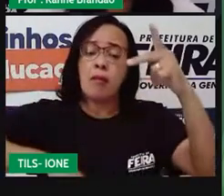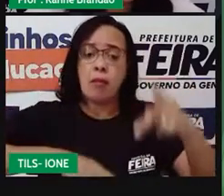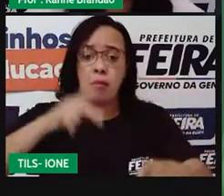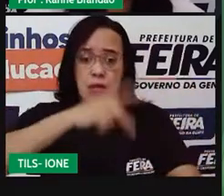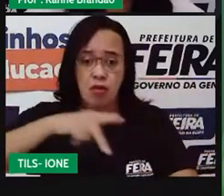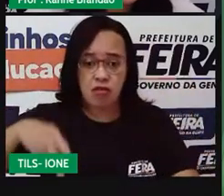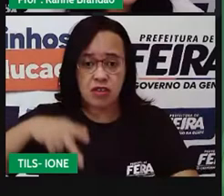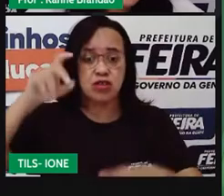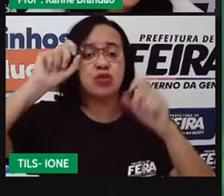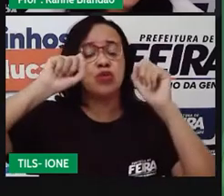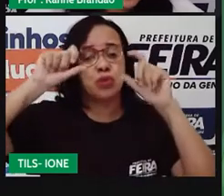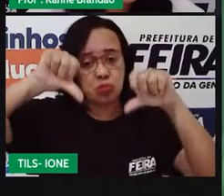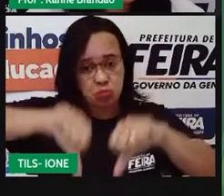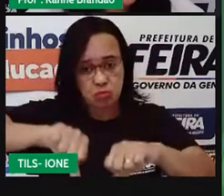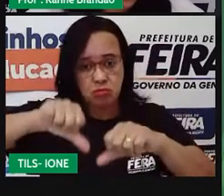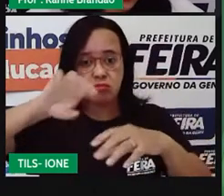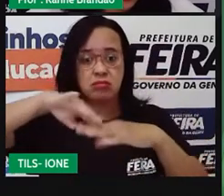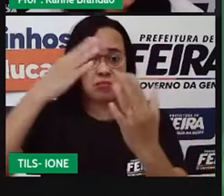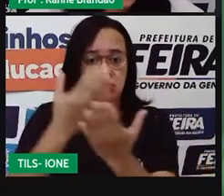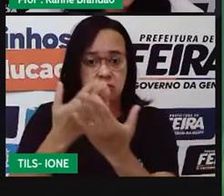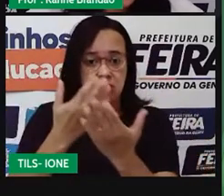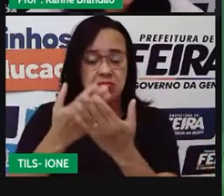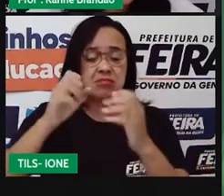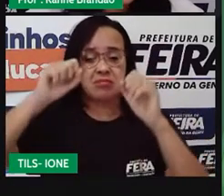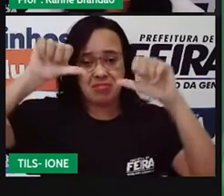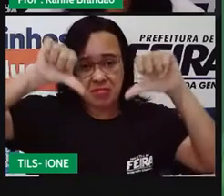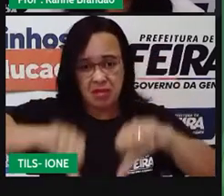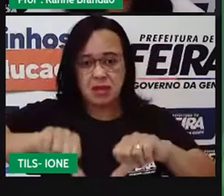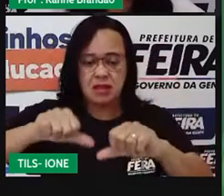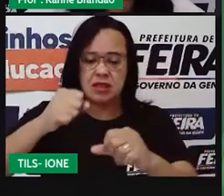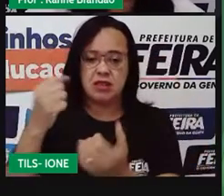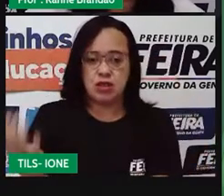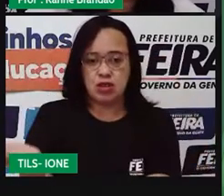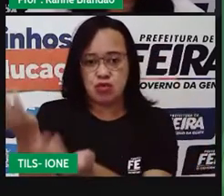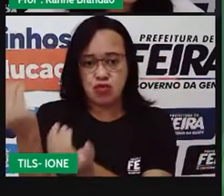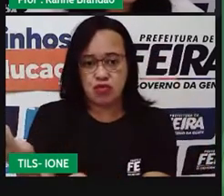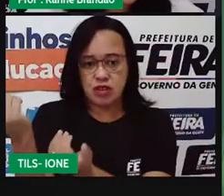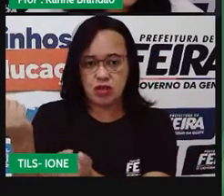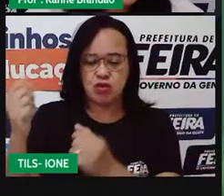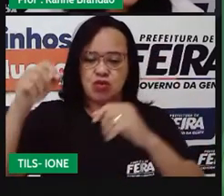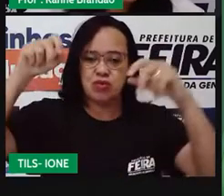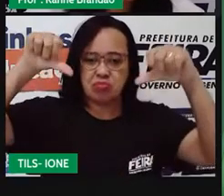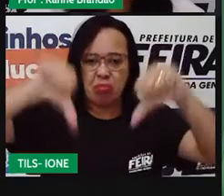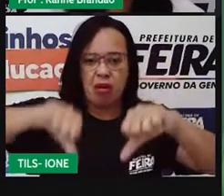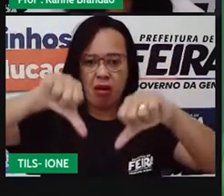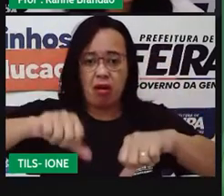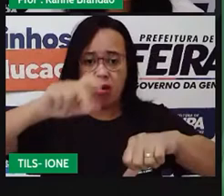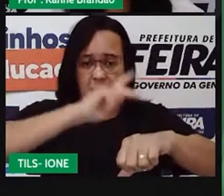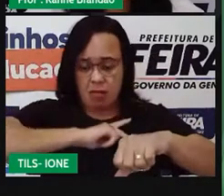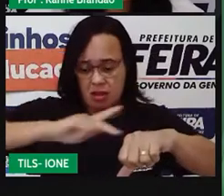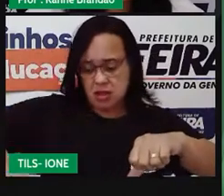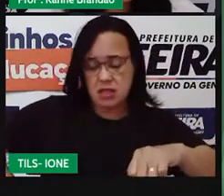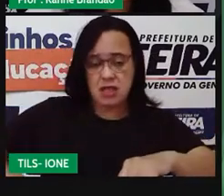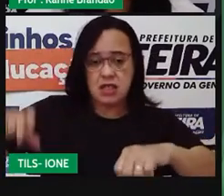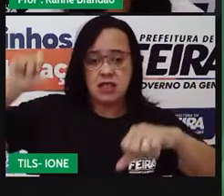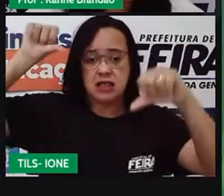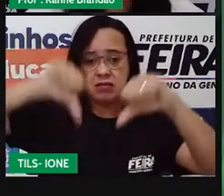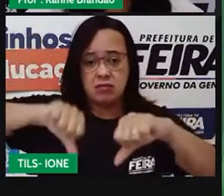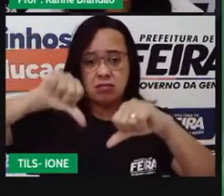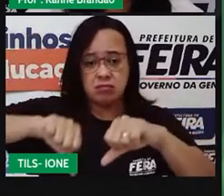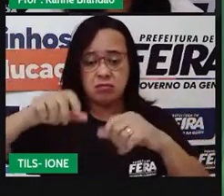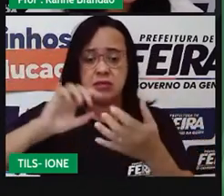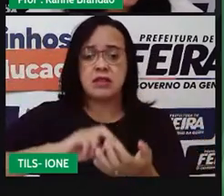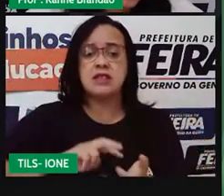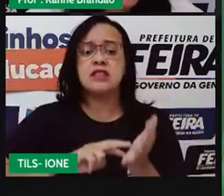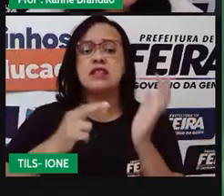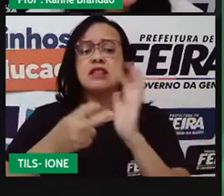salas de aulas falidas, a juventude falida, nossa previdência falida, significa que nossa saúde está